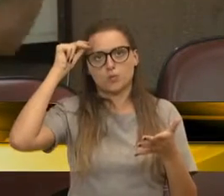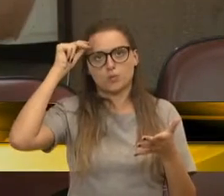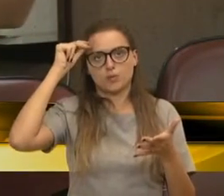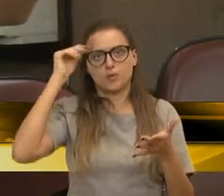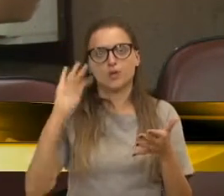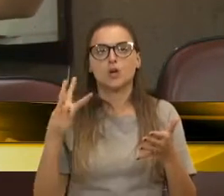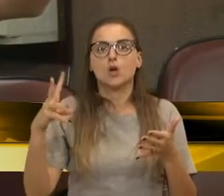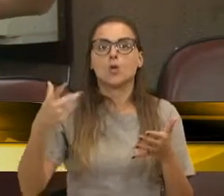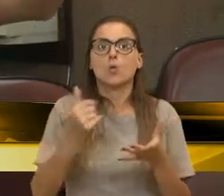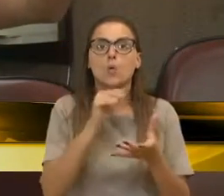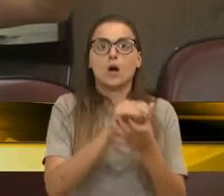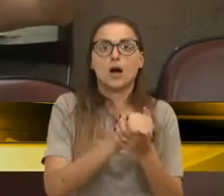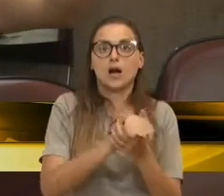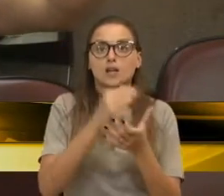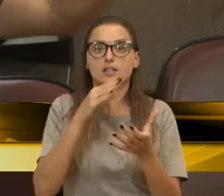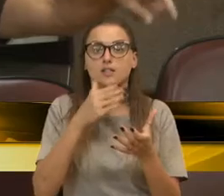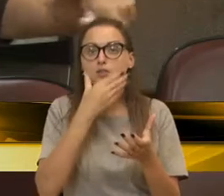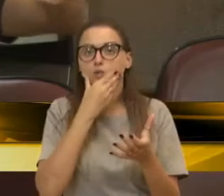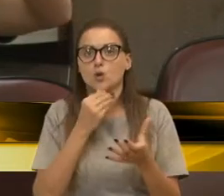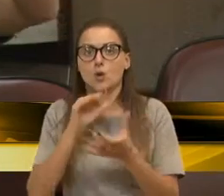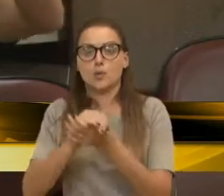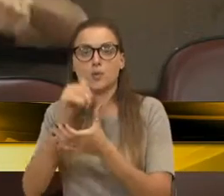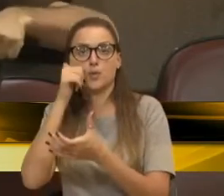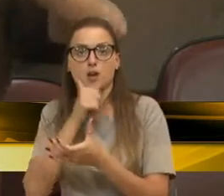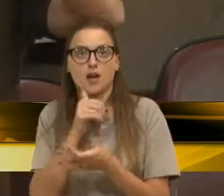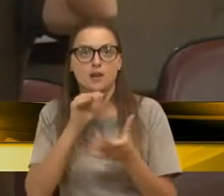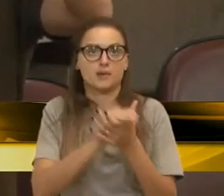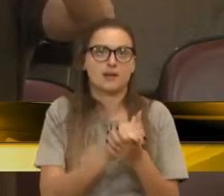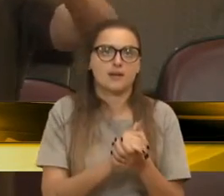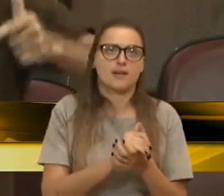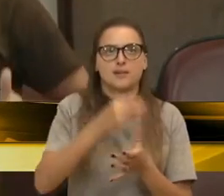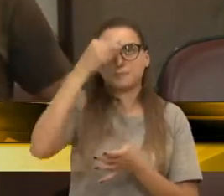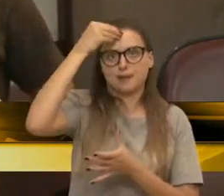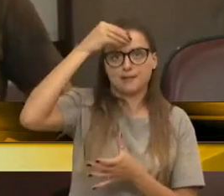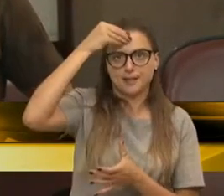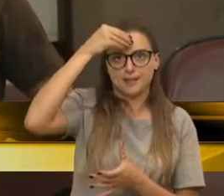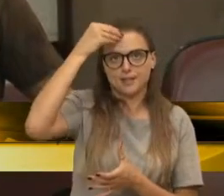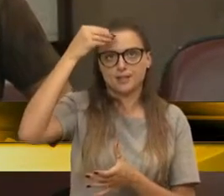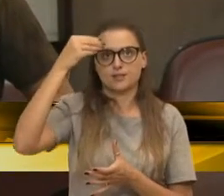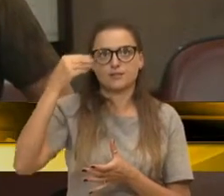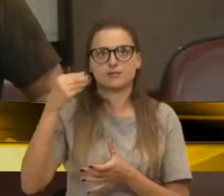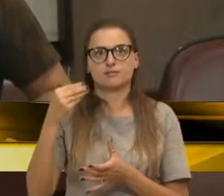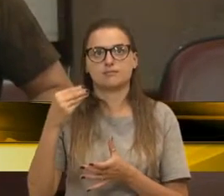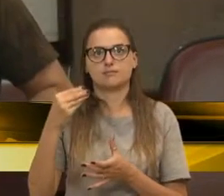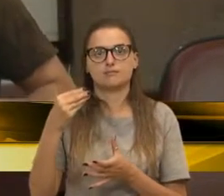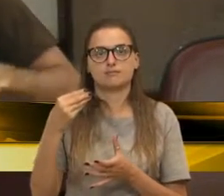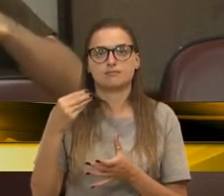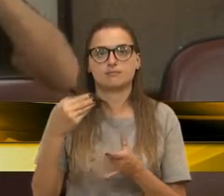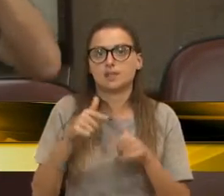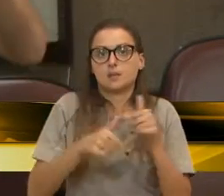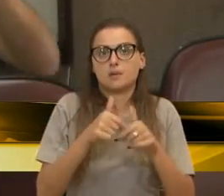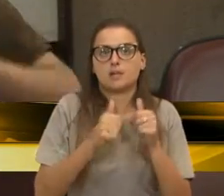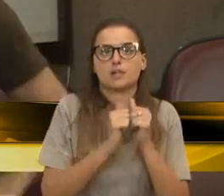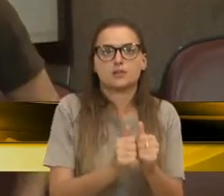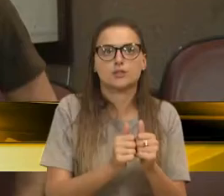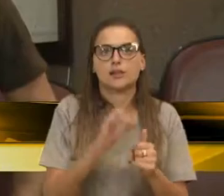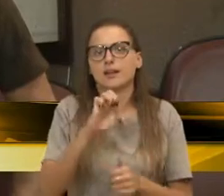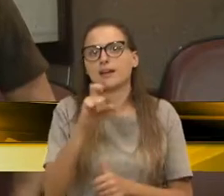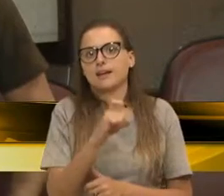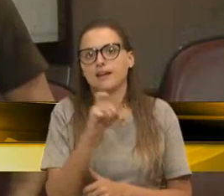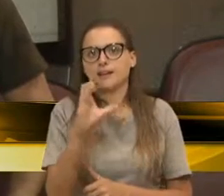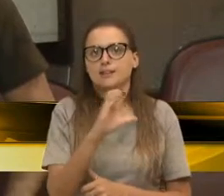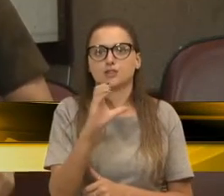Quantos casais eu estou denunciando nessa tribuna, com padres, com madres, com ex